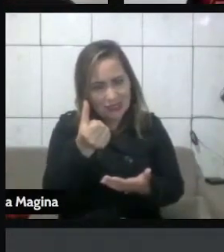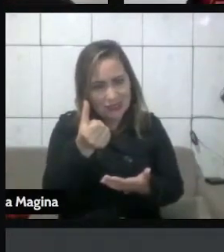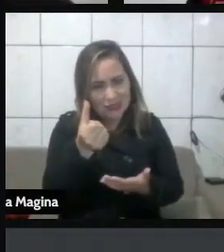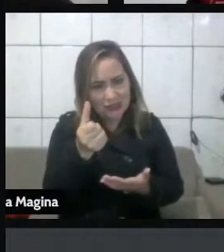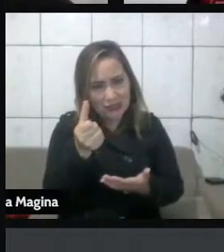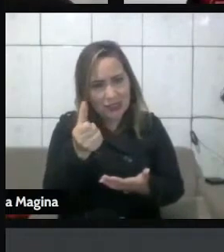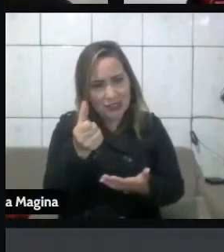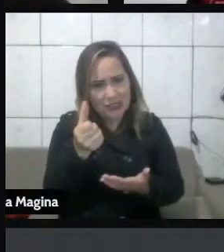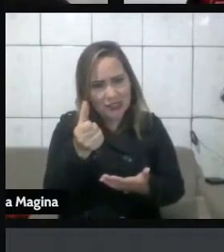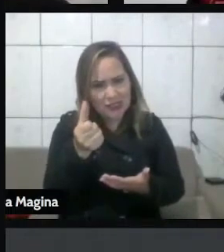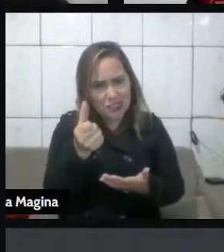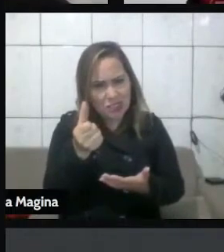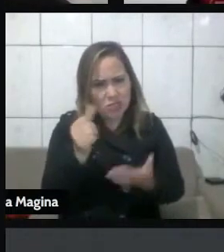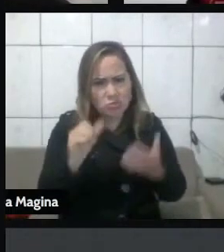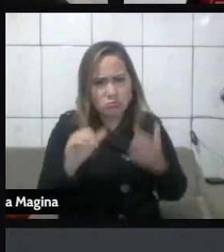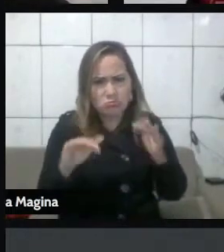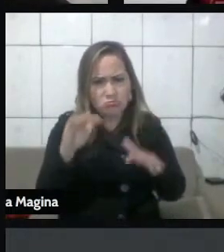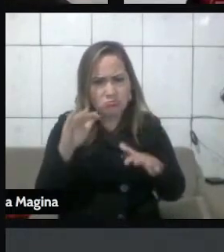homossexuais,